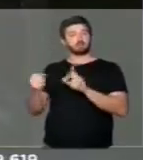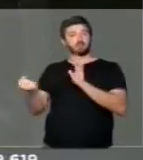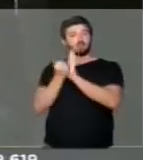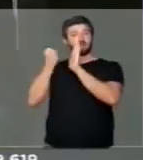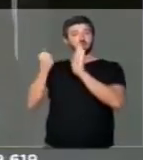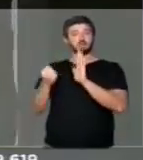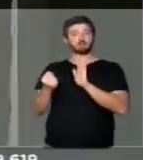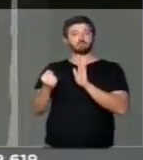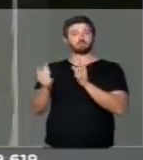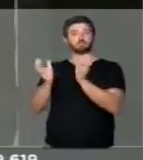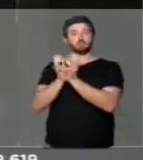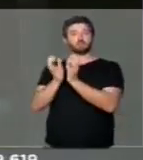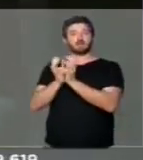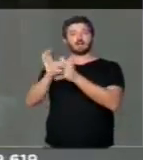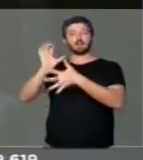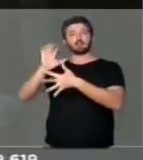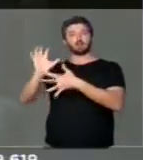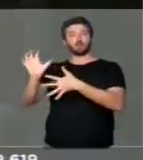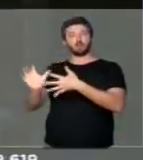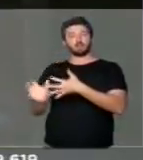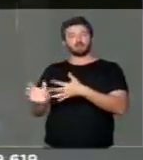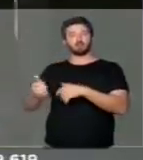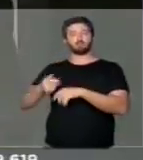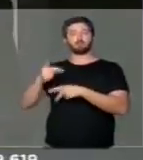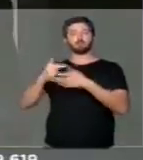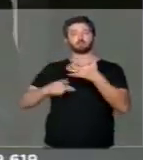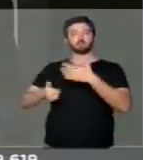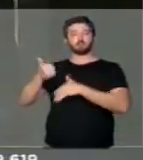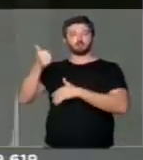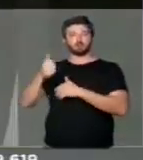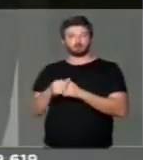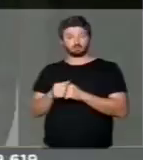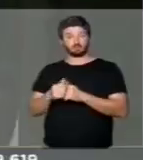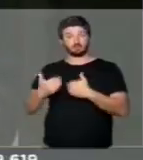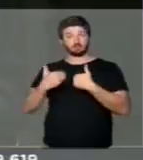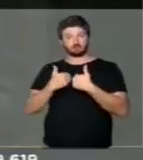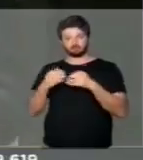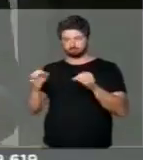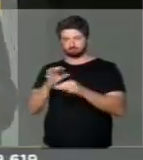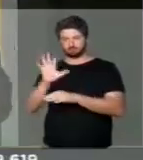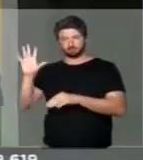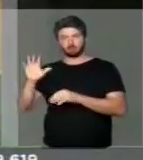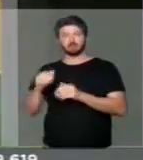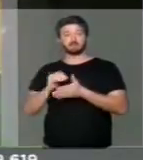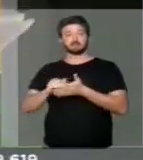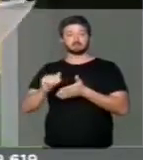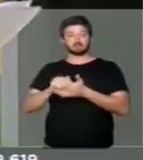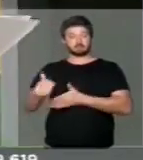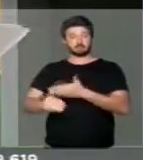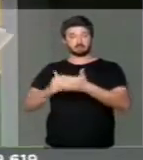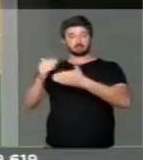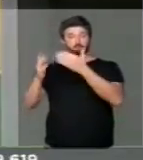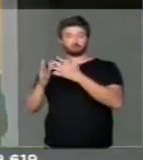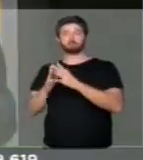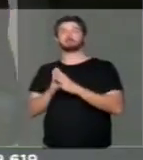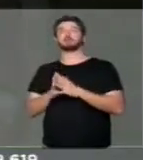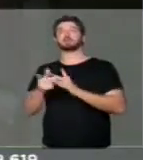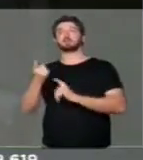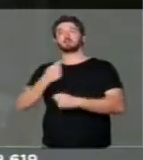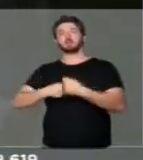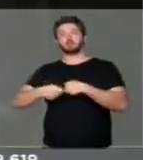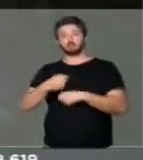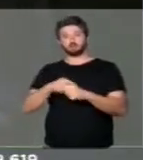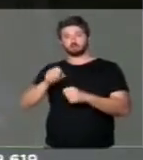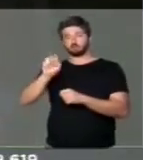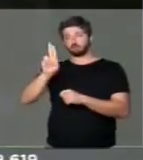categoria Melhor Projeto. Para concluir, Sr. Presidente, gostaria de dizer que a Secretaria de Desenvolvimento Econômico